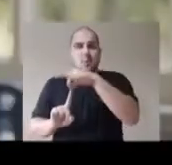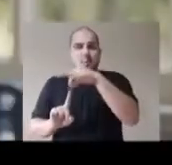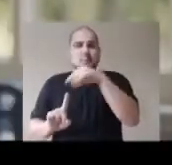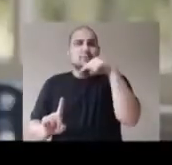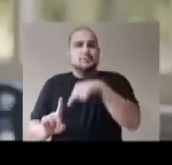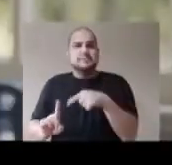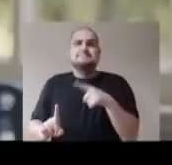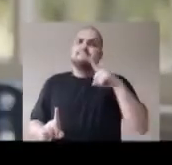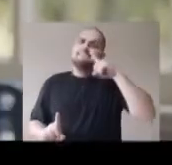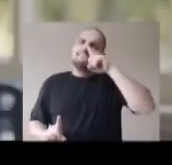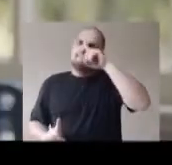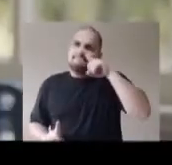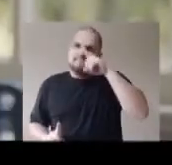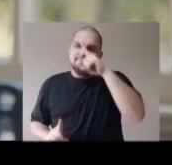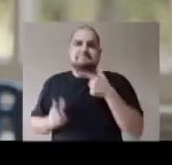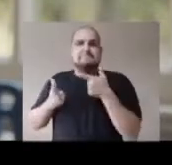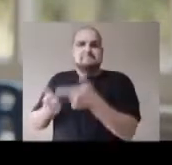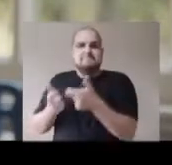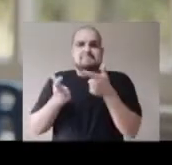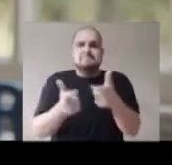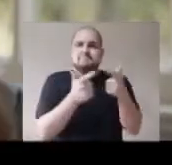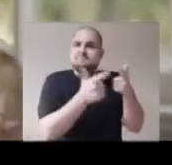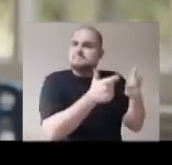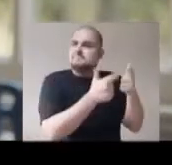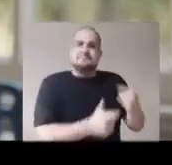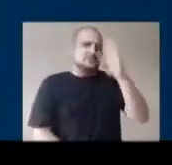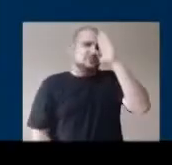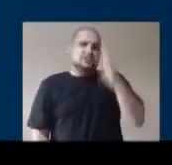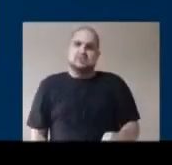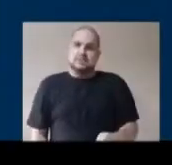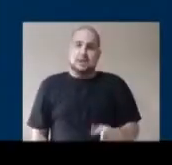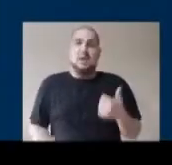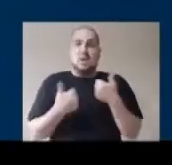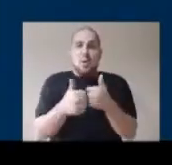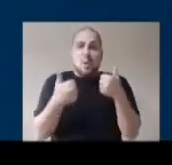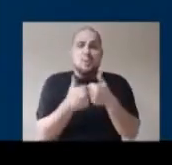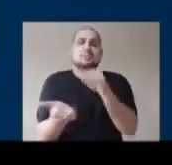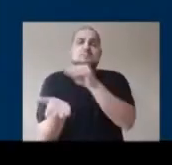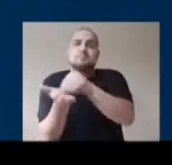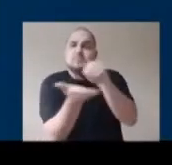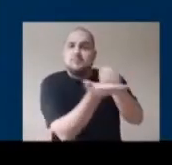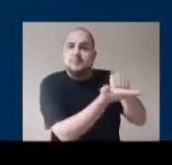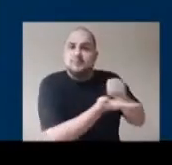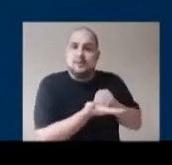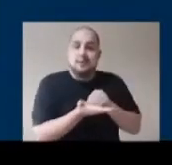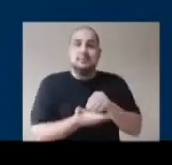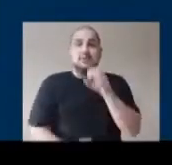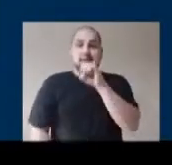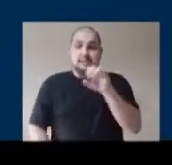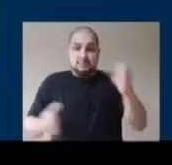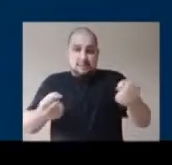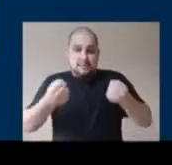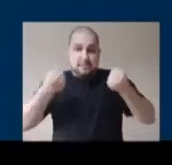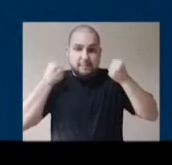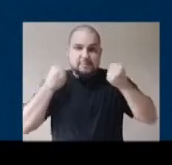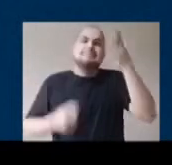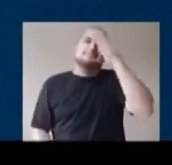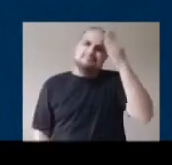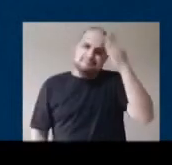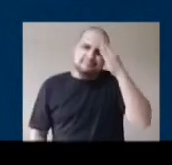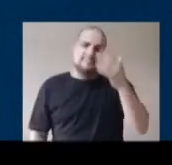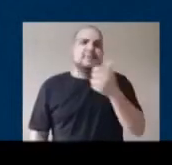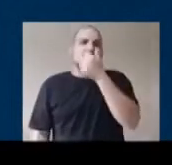de ônibus se transformaram em áreas de risco com assaltos frequentes. Falta um ônibus circulando nas ruas. E uma vez na condução